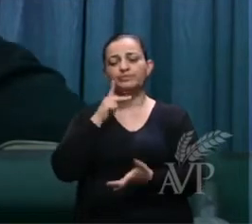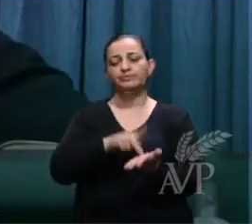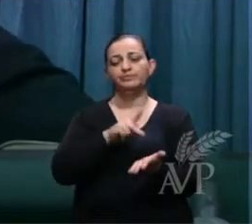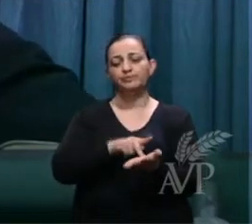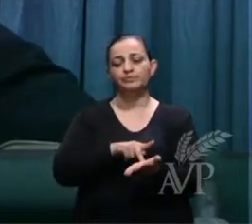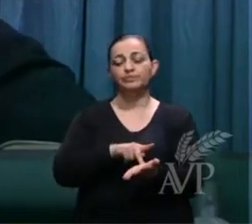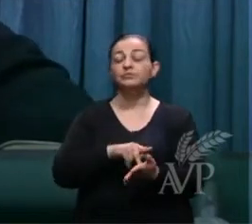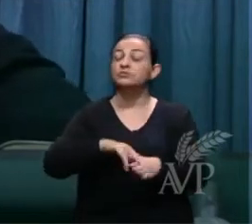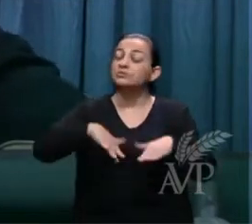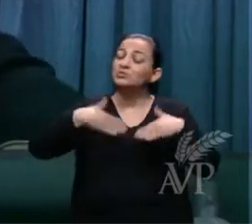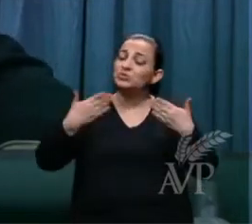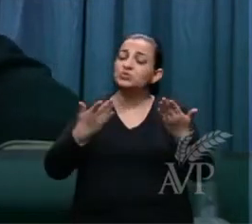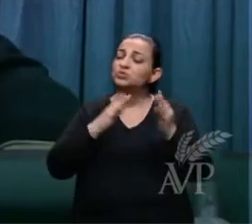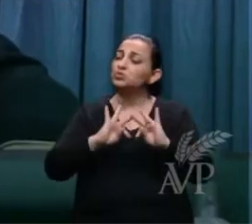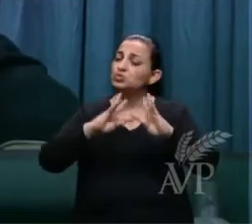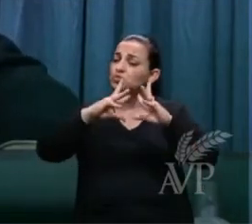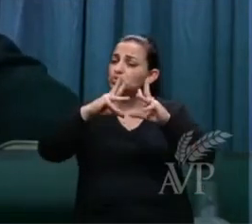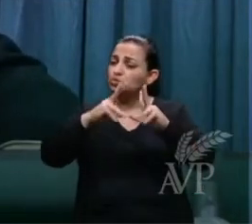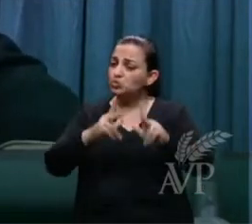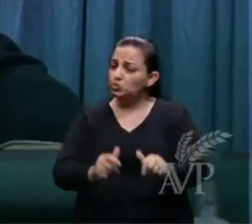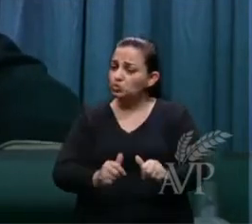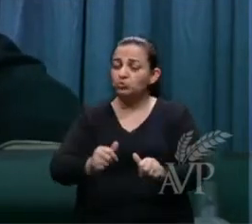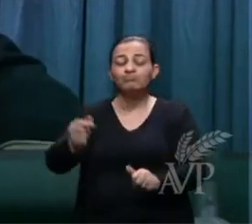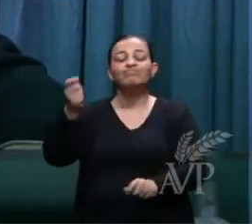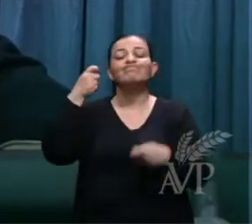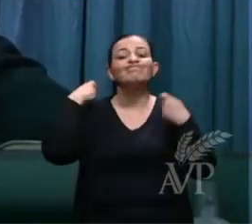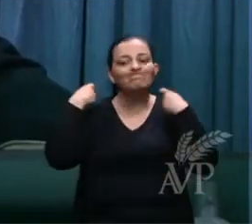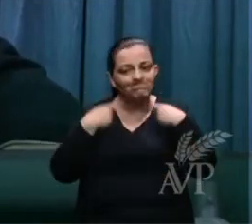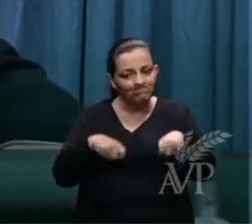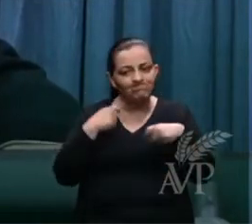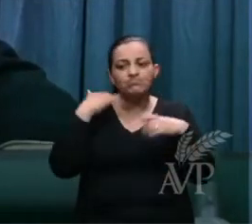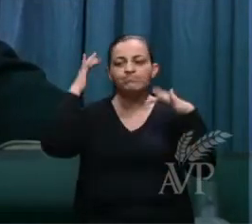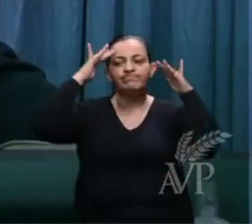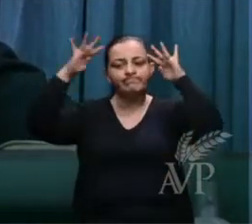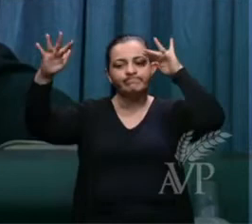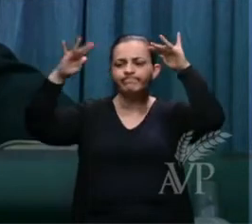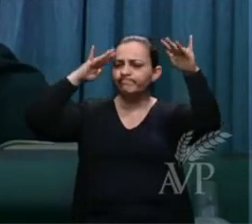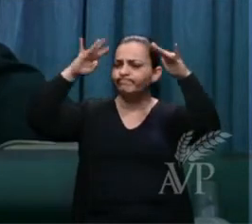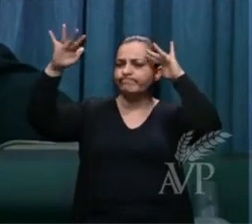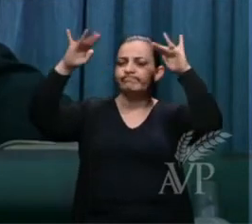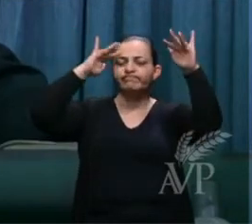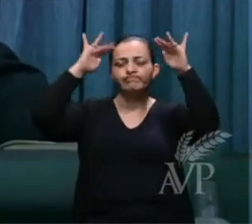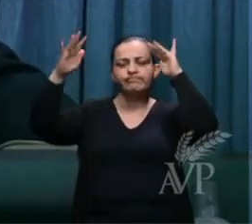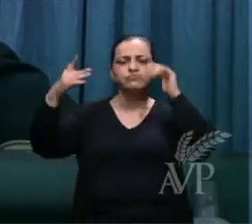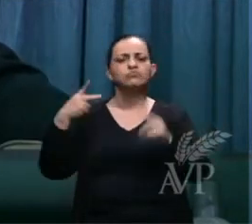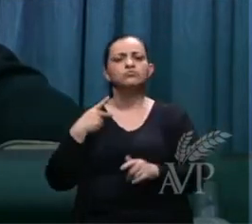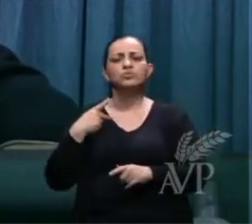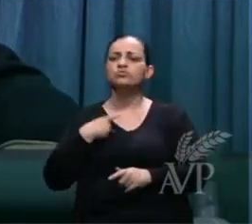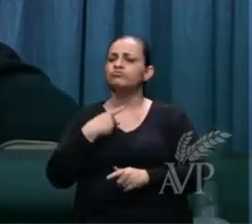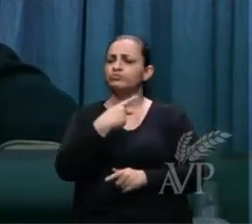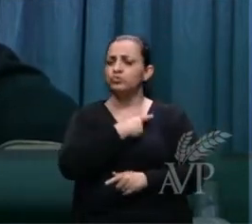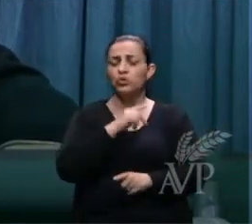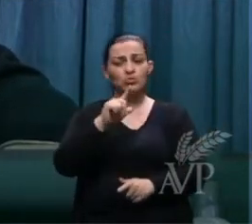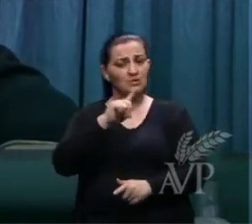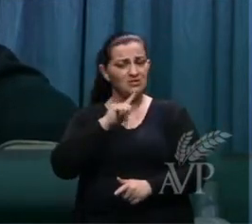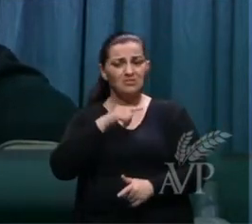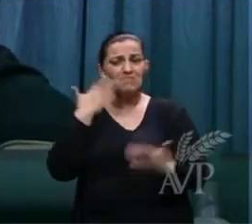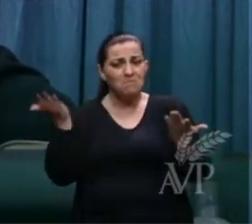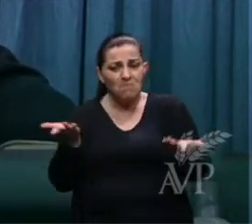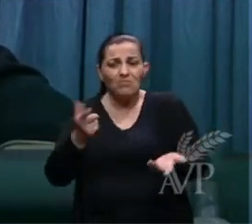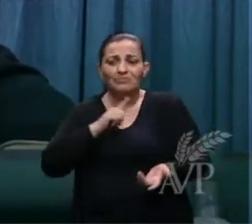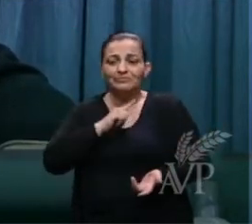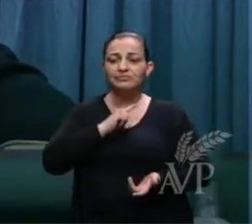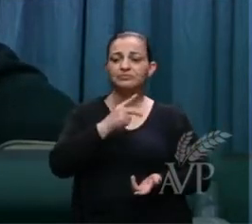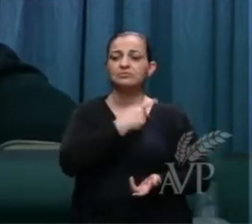Então, todos nós devemos pensar, os ministros, mas há ministros que nem